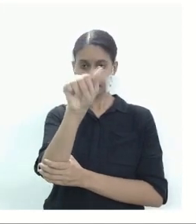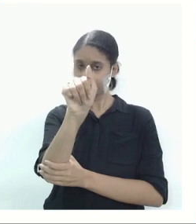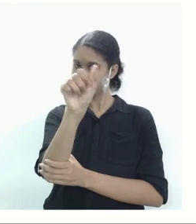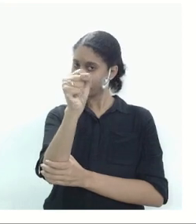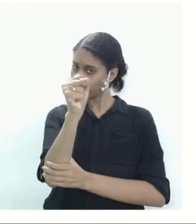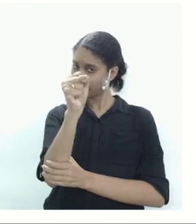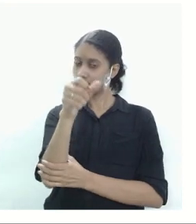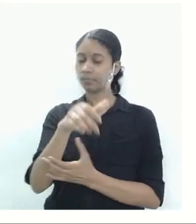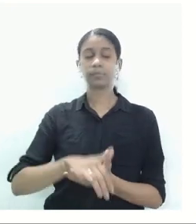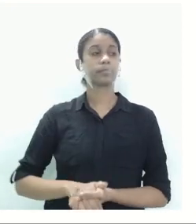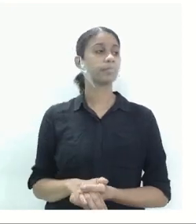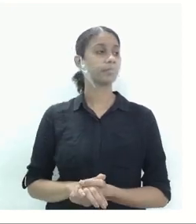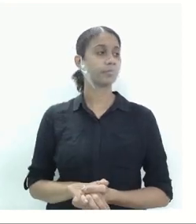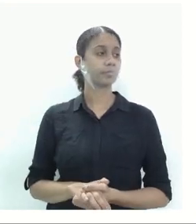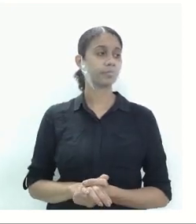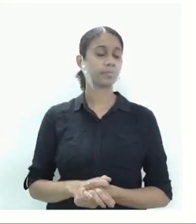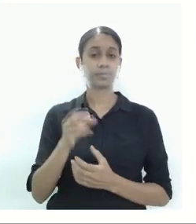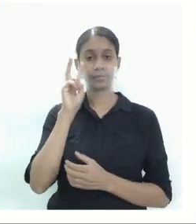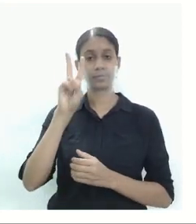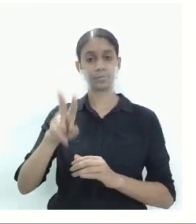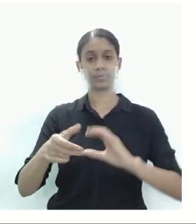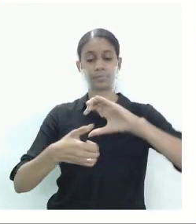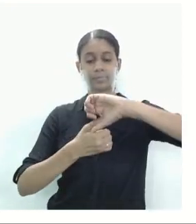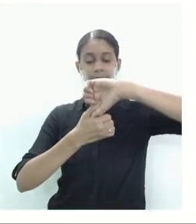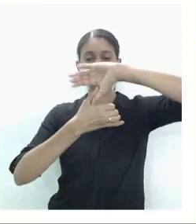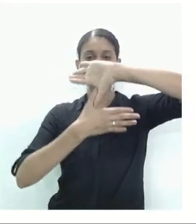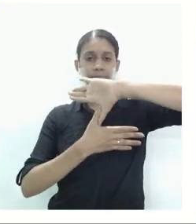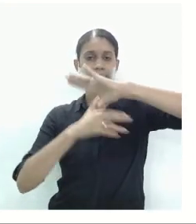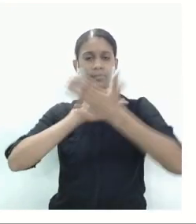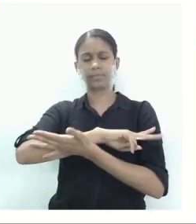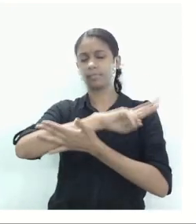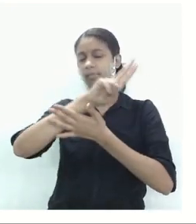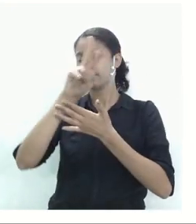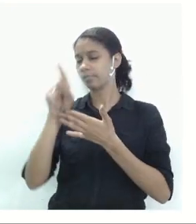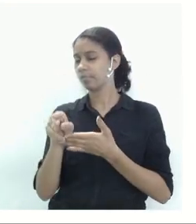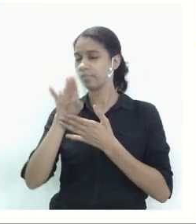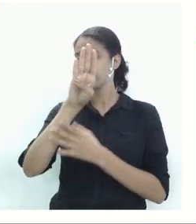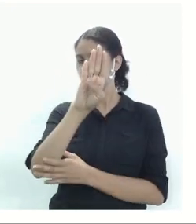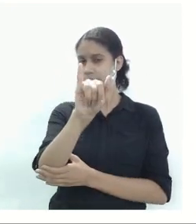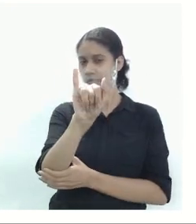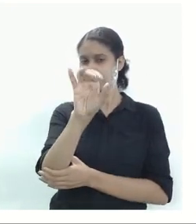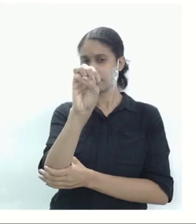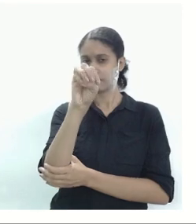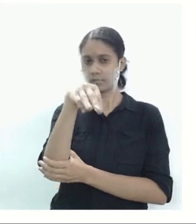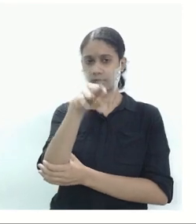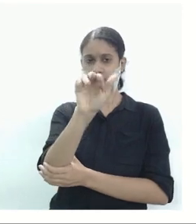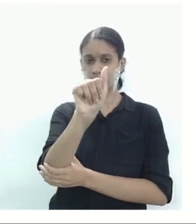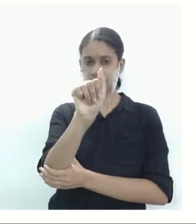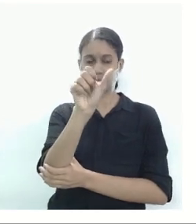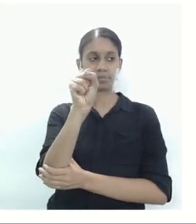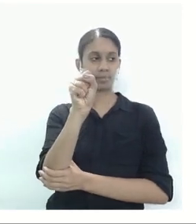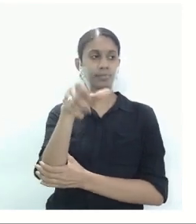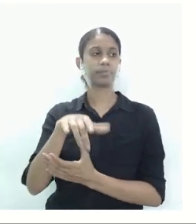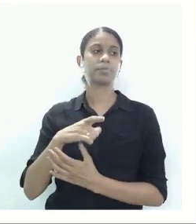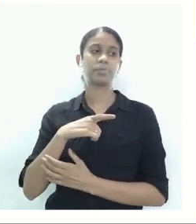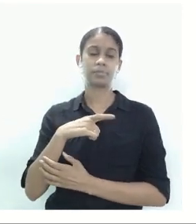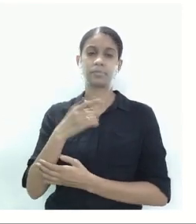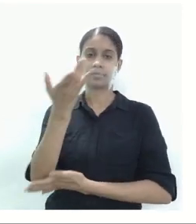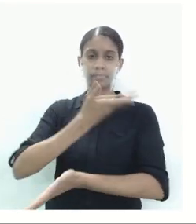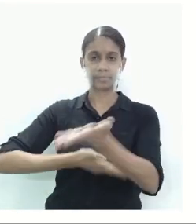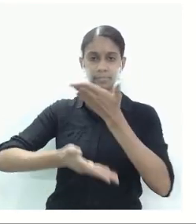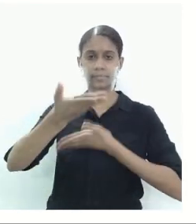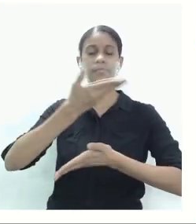está vendo nesse mapa os diferentes biomas que estão das relações dessas inter-relações da